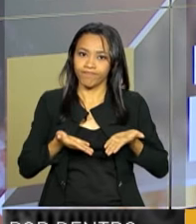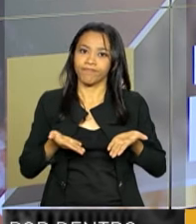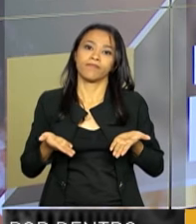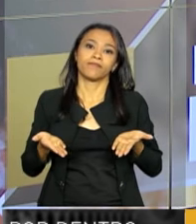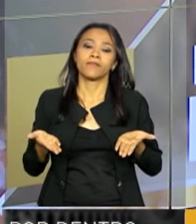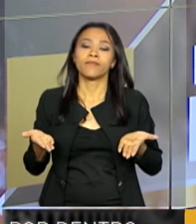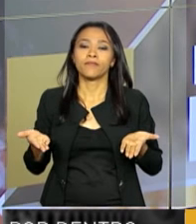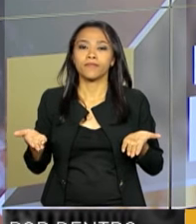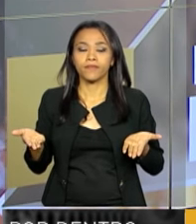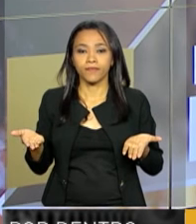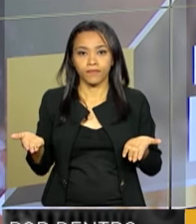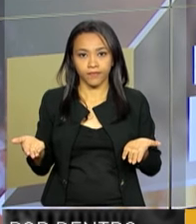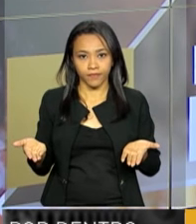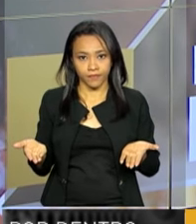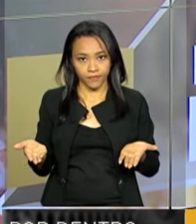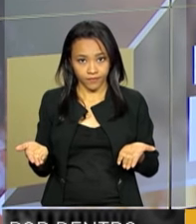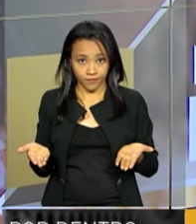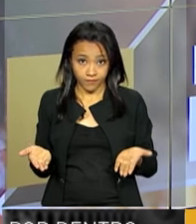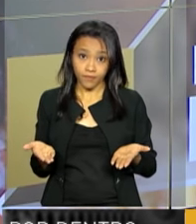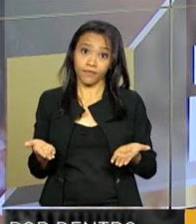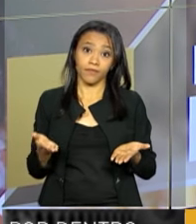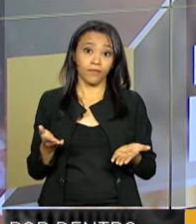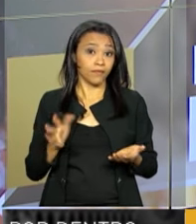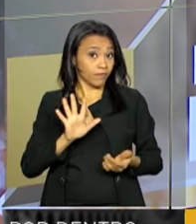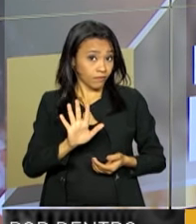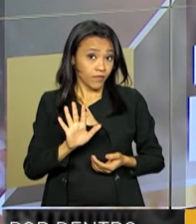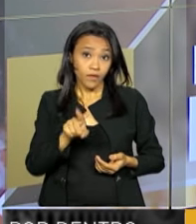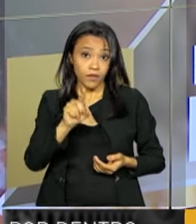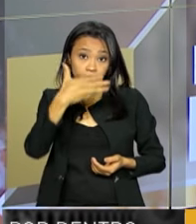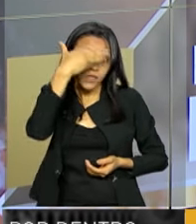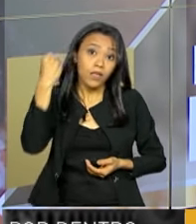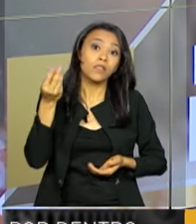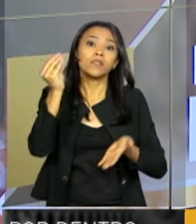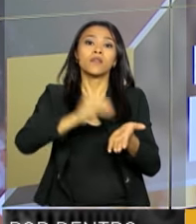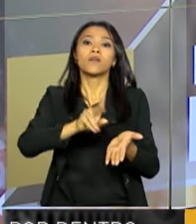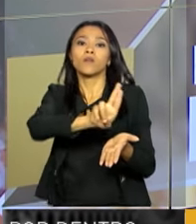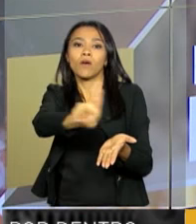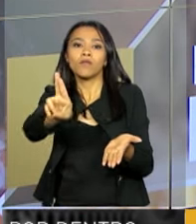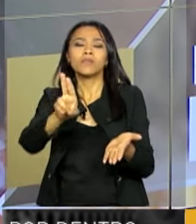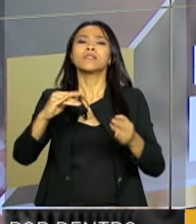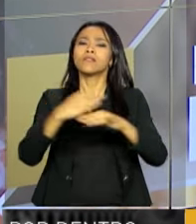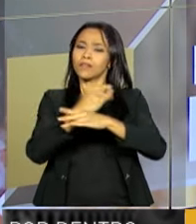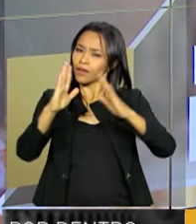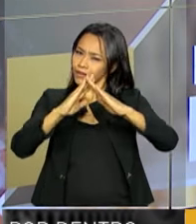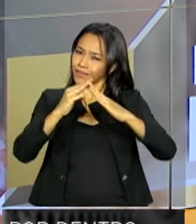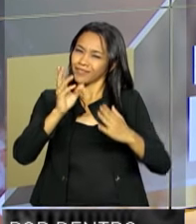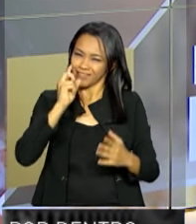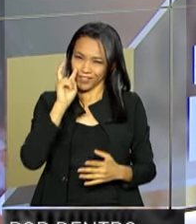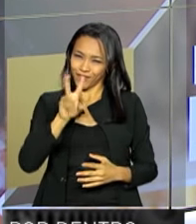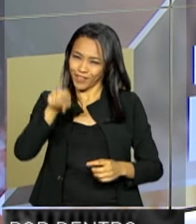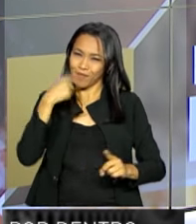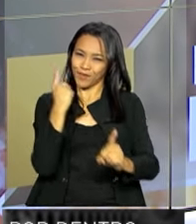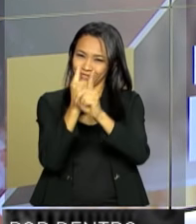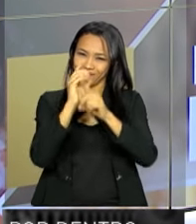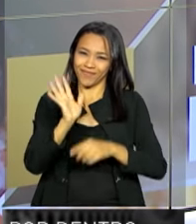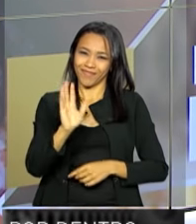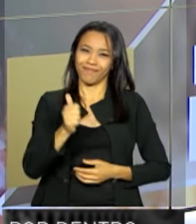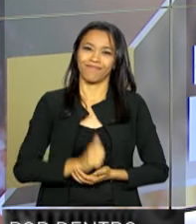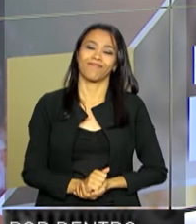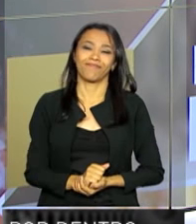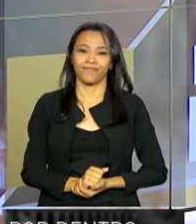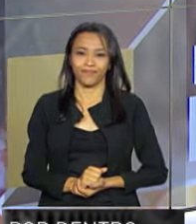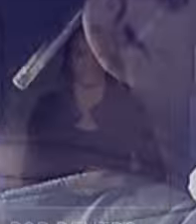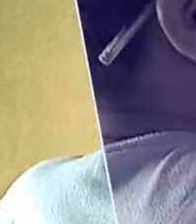junto, arroba presidencia.gov.br. Não esqueça de dizer o seu nome e a sua cidade. A gente se vê na próxima. Até lá!